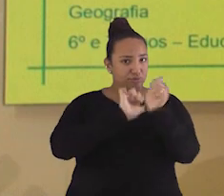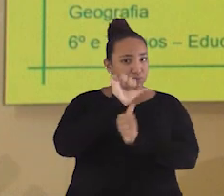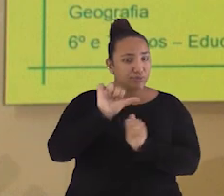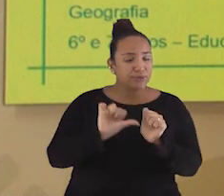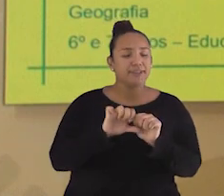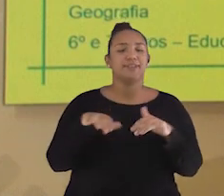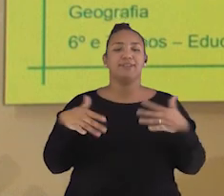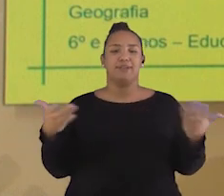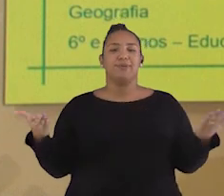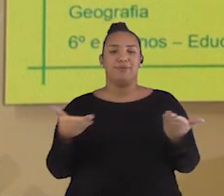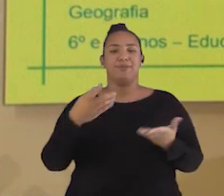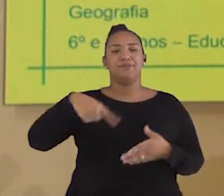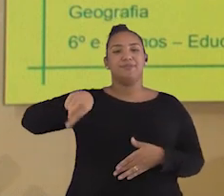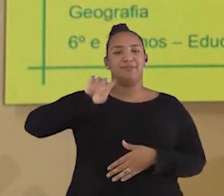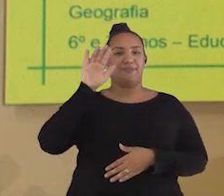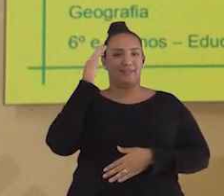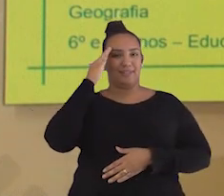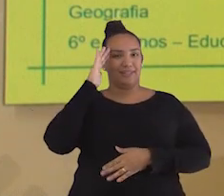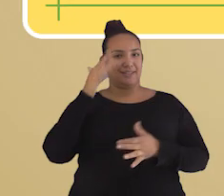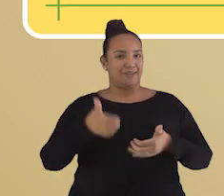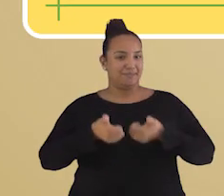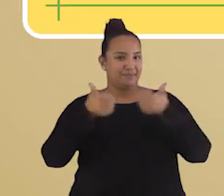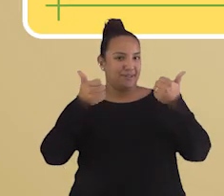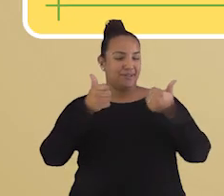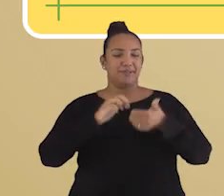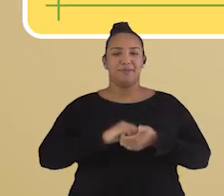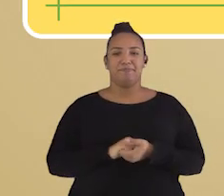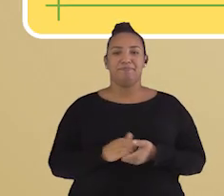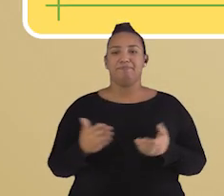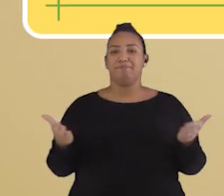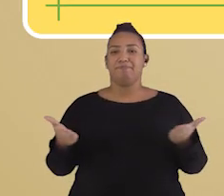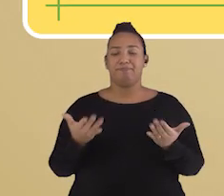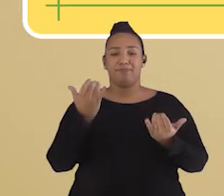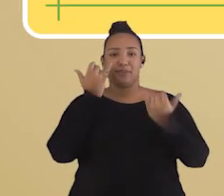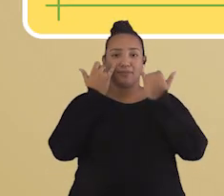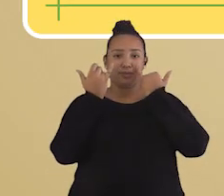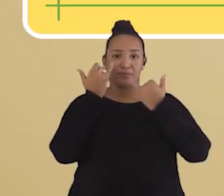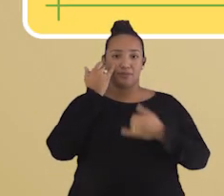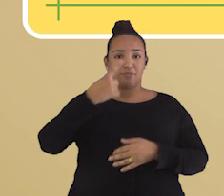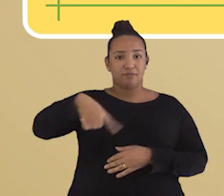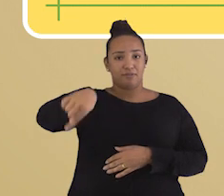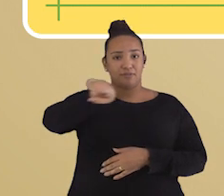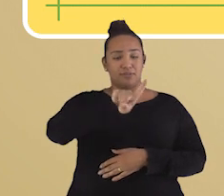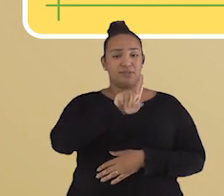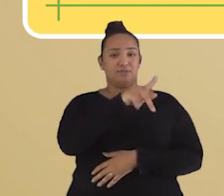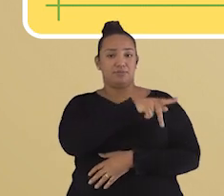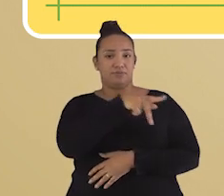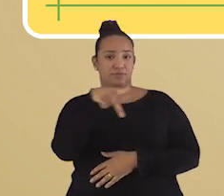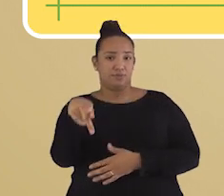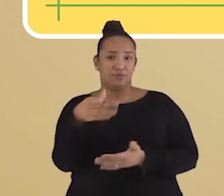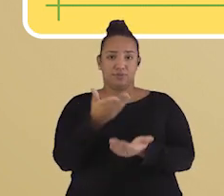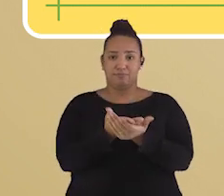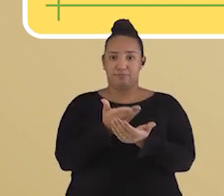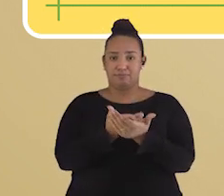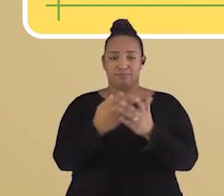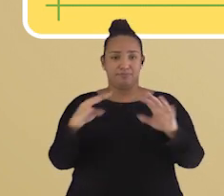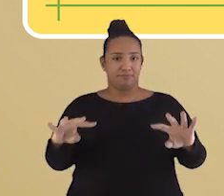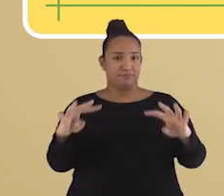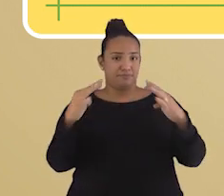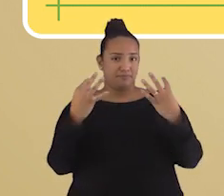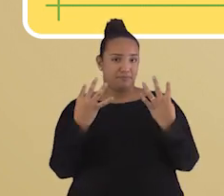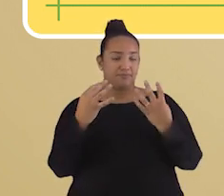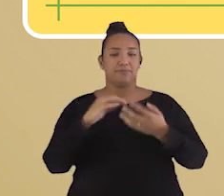entender melhor essas relações na aula de hoje. Agora um recado para você, professor ou professora que está nos